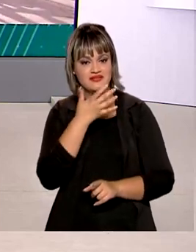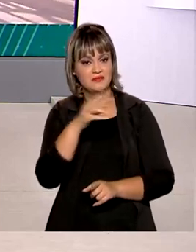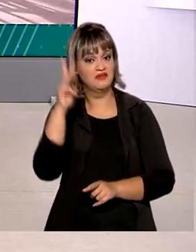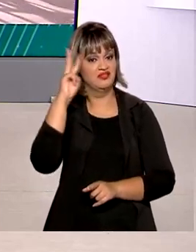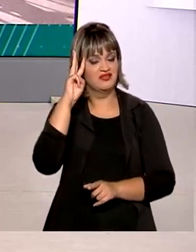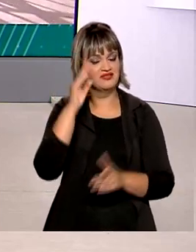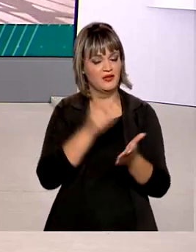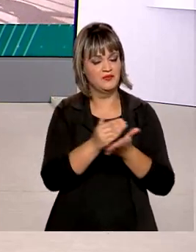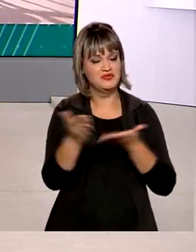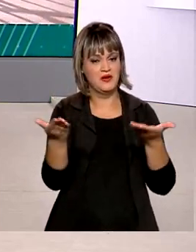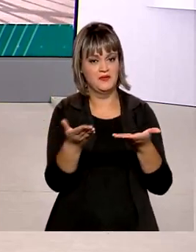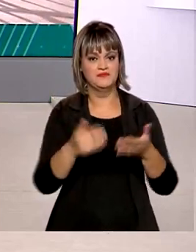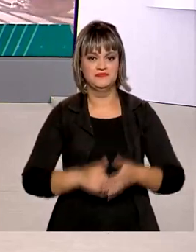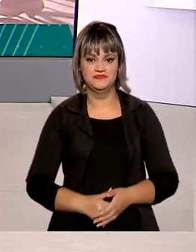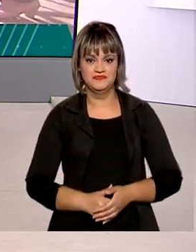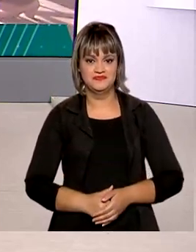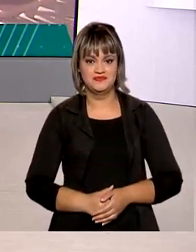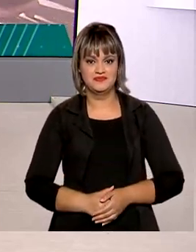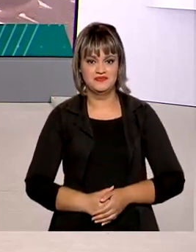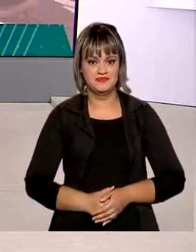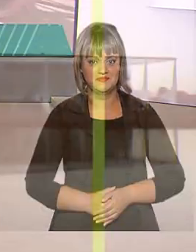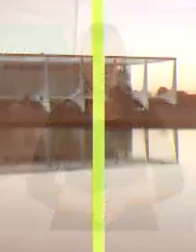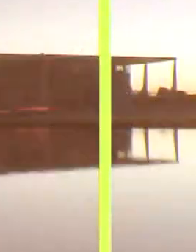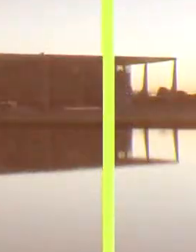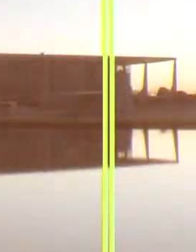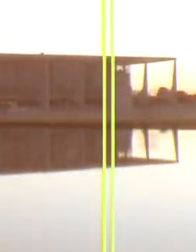28 de dezembro, já está no ar.